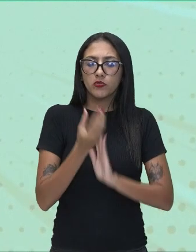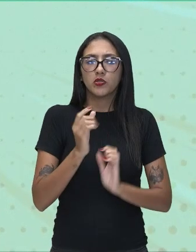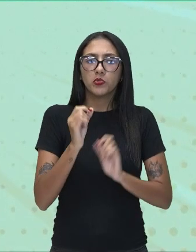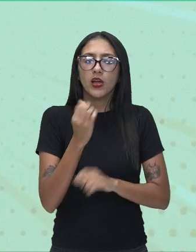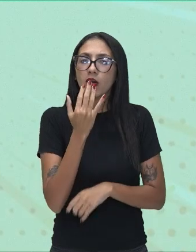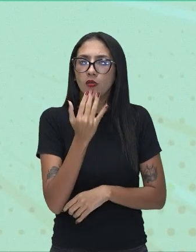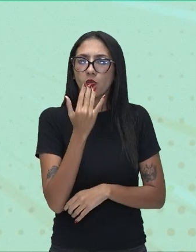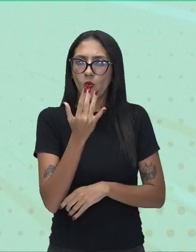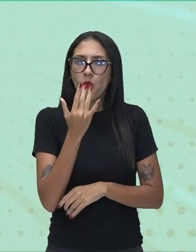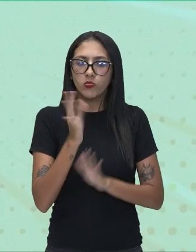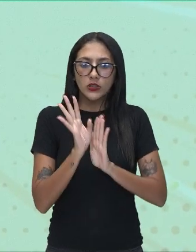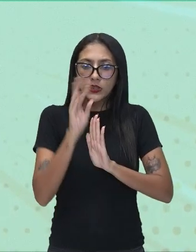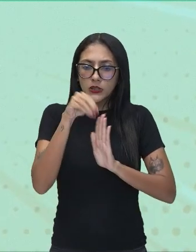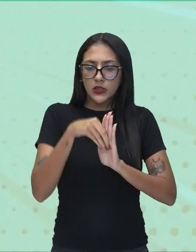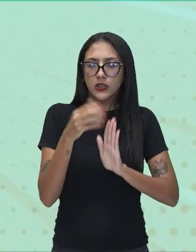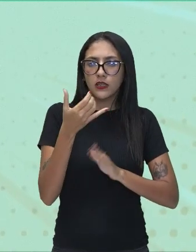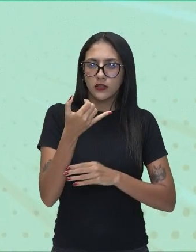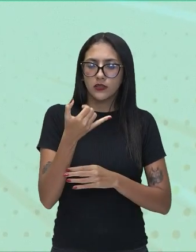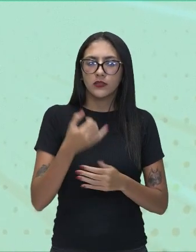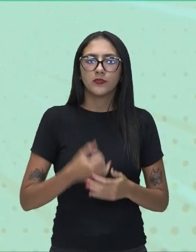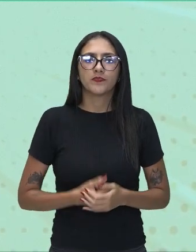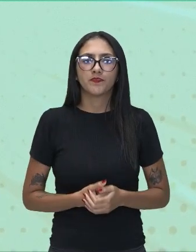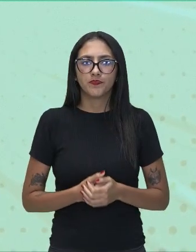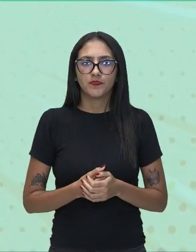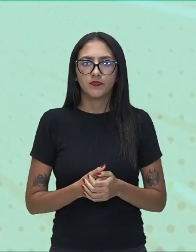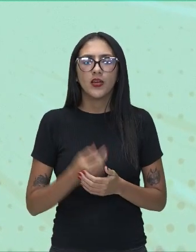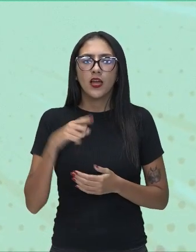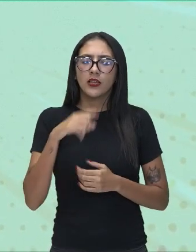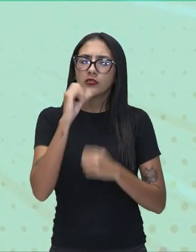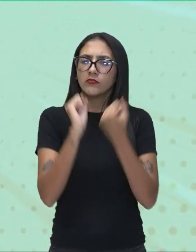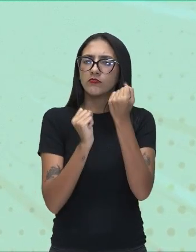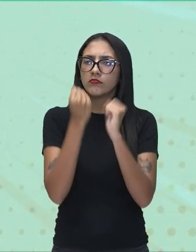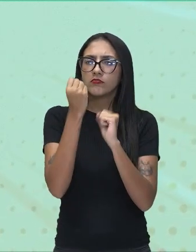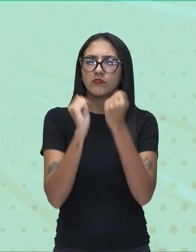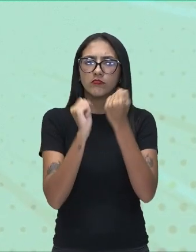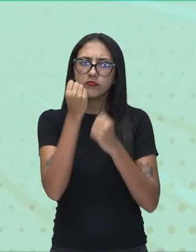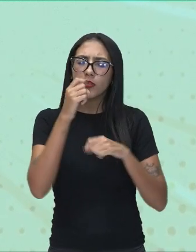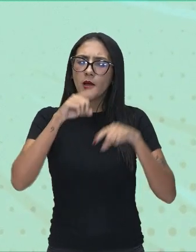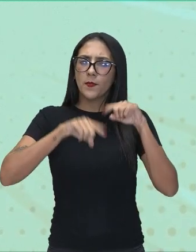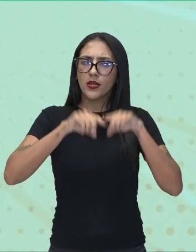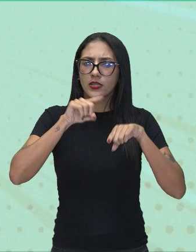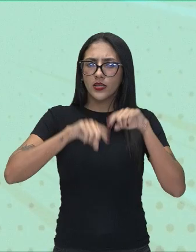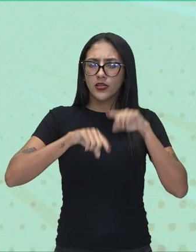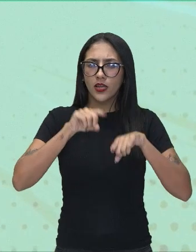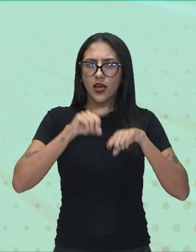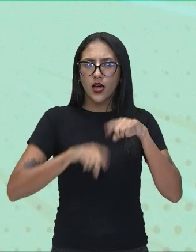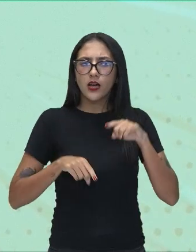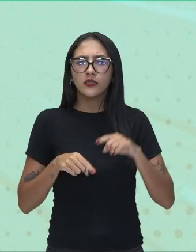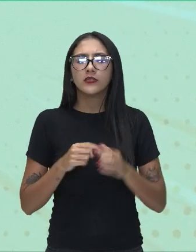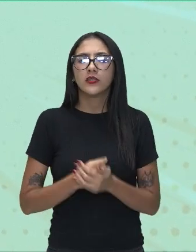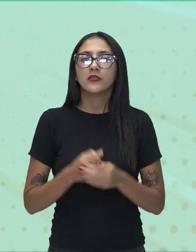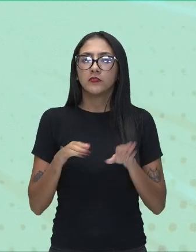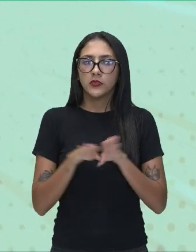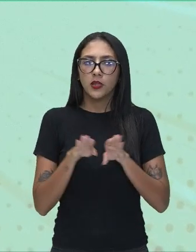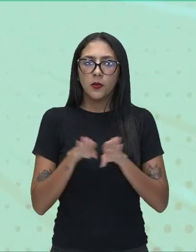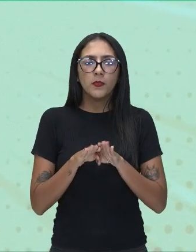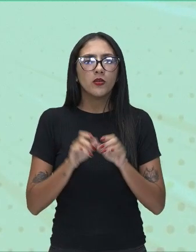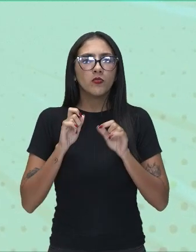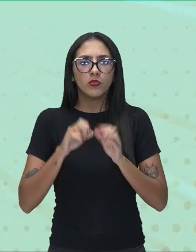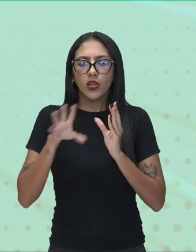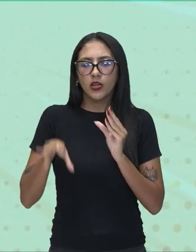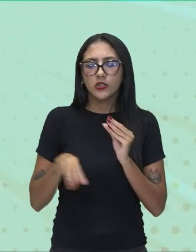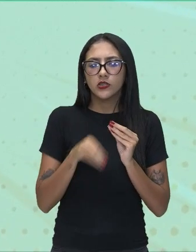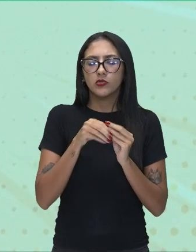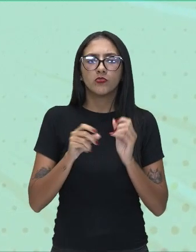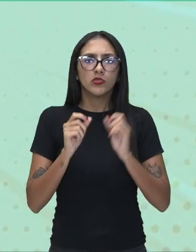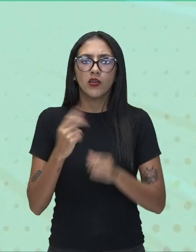inserida no reservatório. Essas fábricas de componentes e materiais semi-acabados adicionam valor às matérias